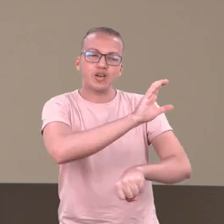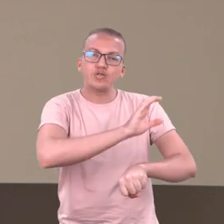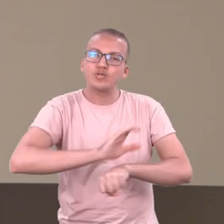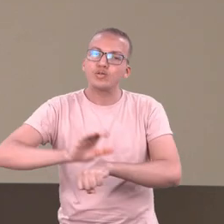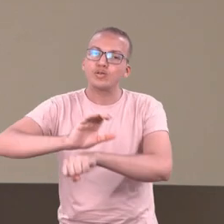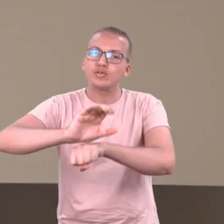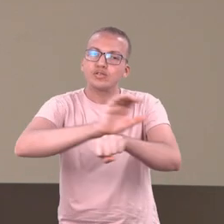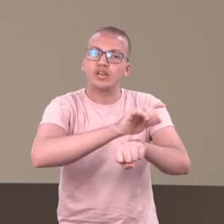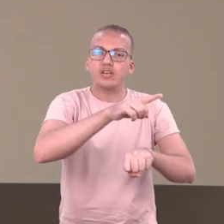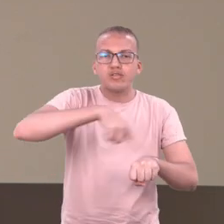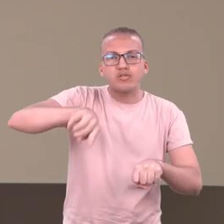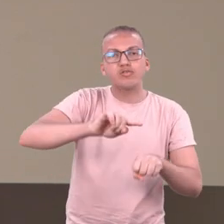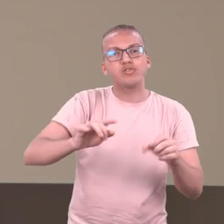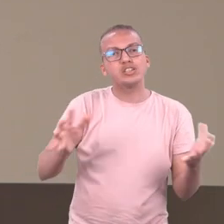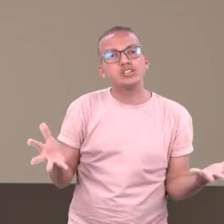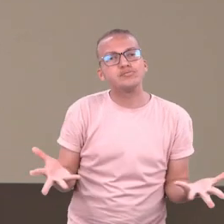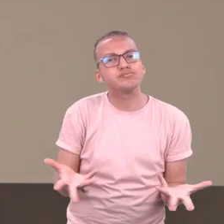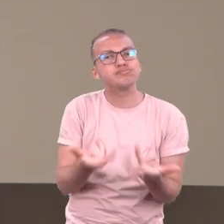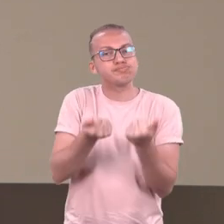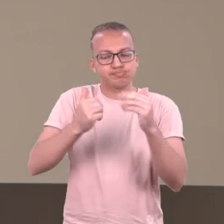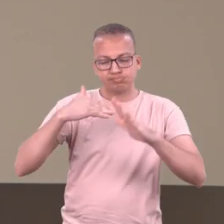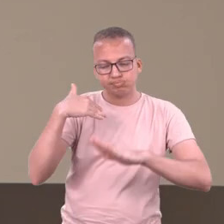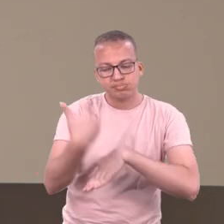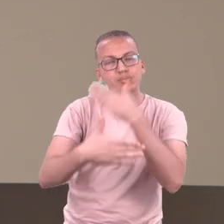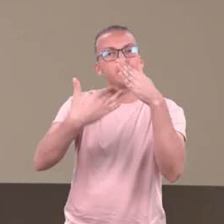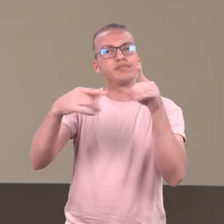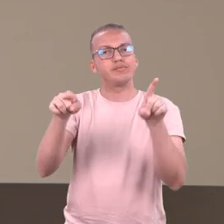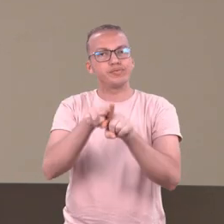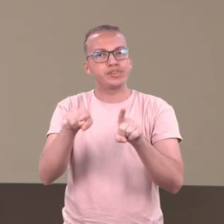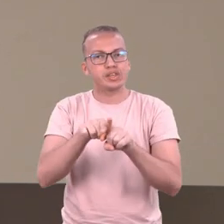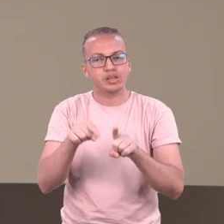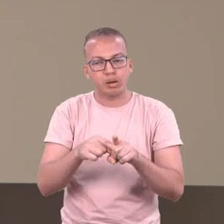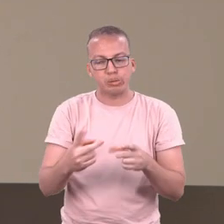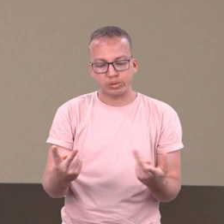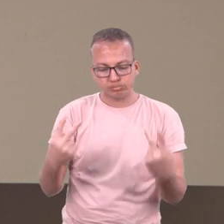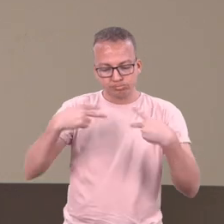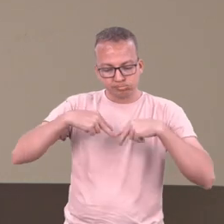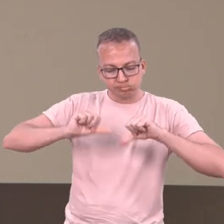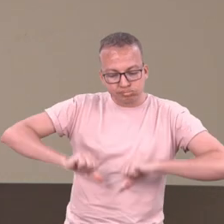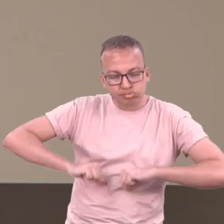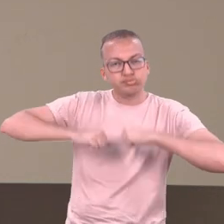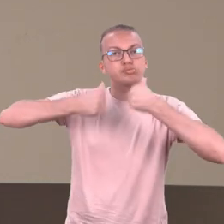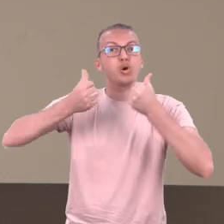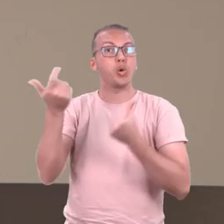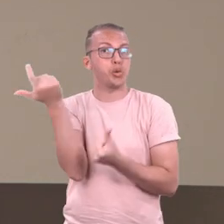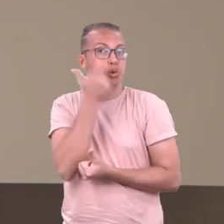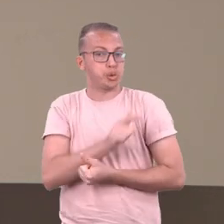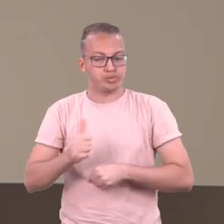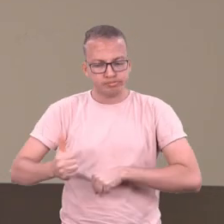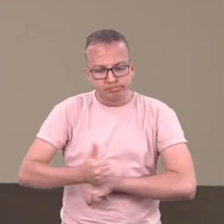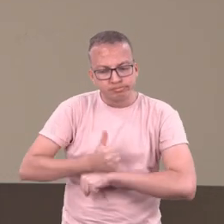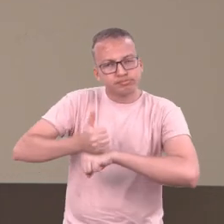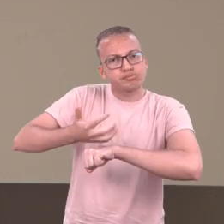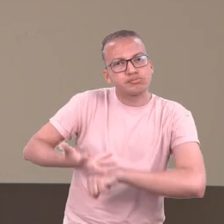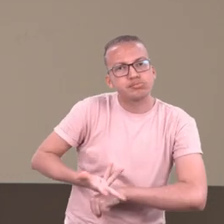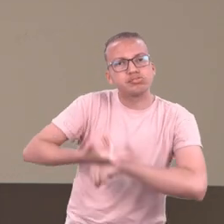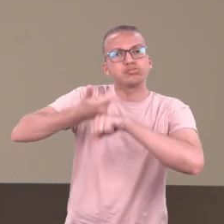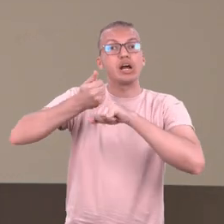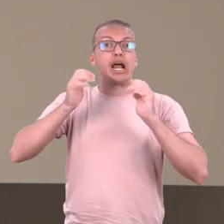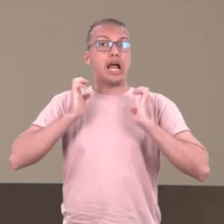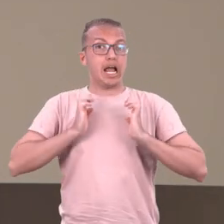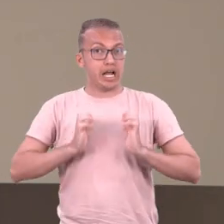desenvolvam, desenvolvam suas habilidades, desenvolvam aquilo que arde melhor em vocês, como profissionais de excelência,